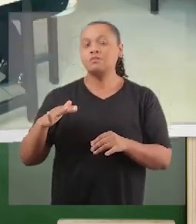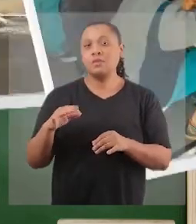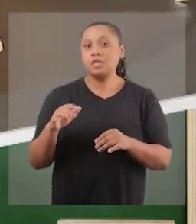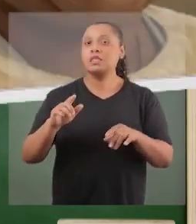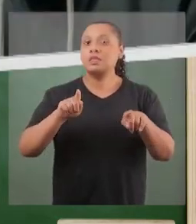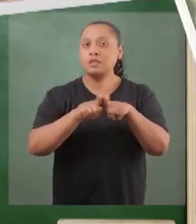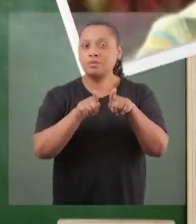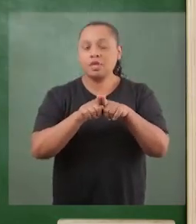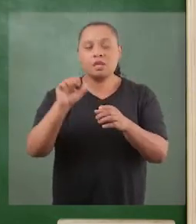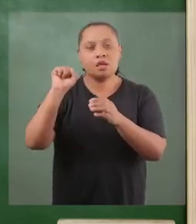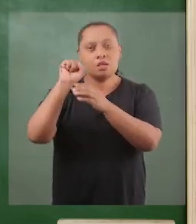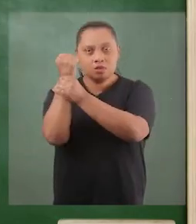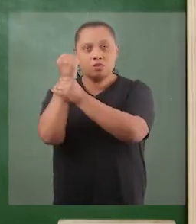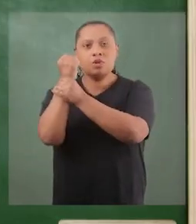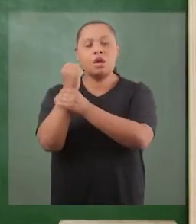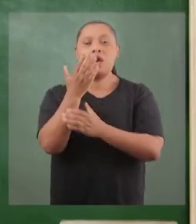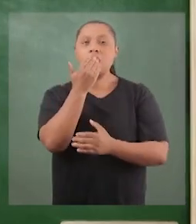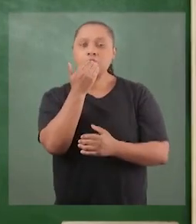nas escolas.